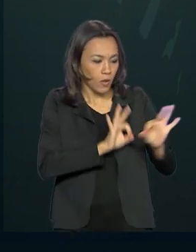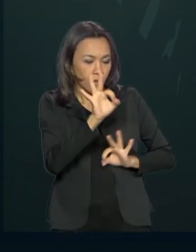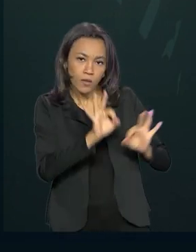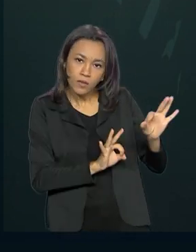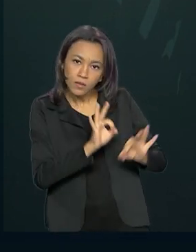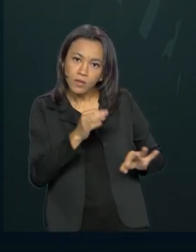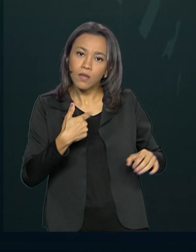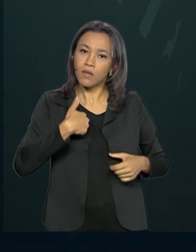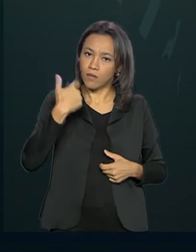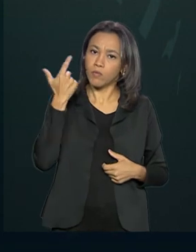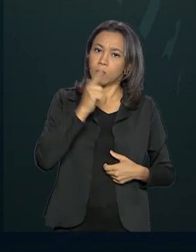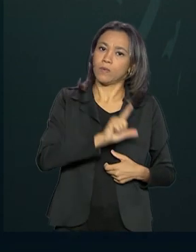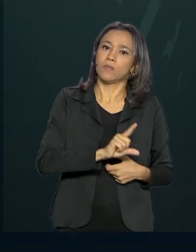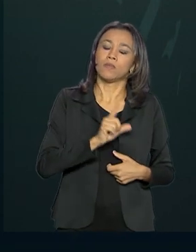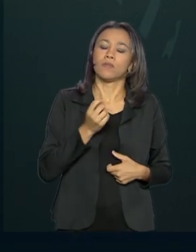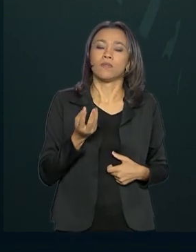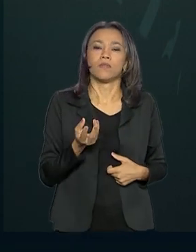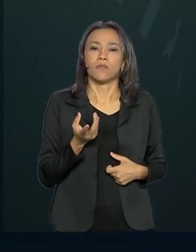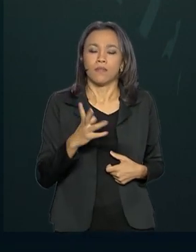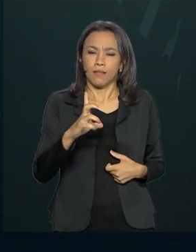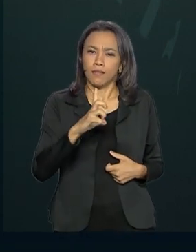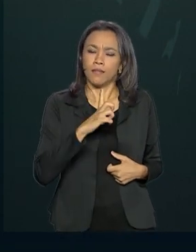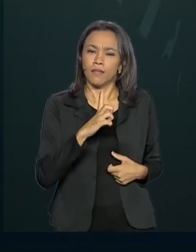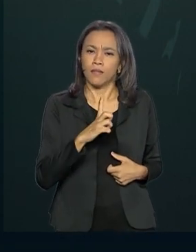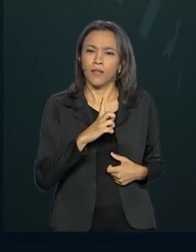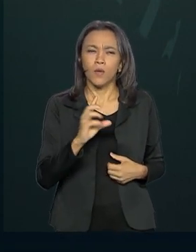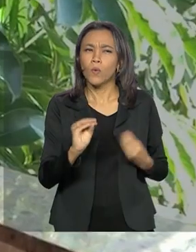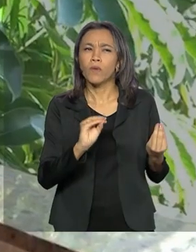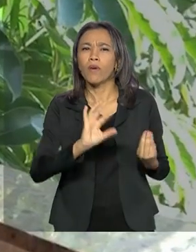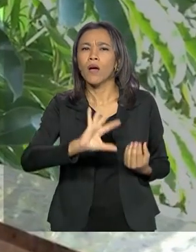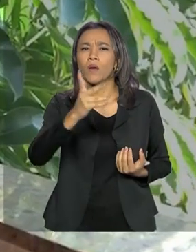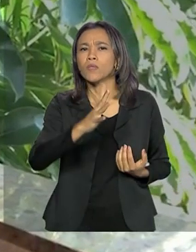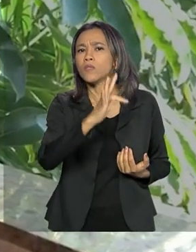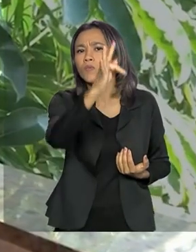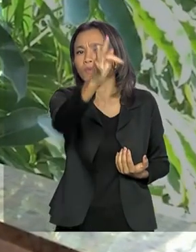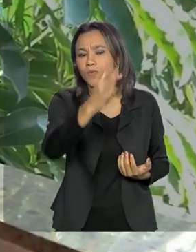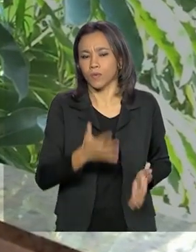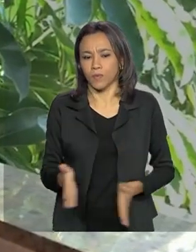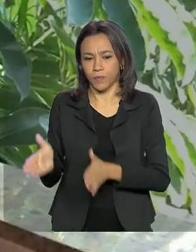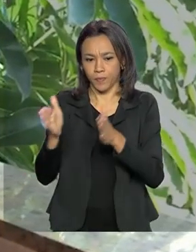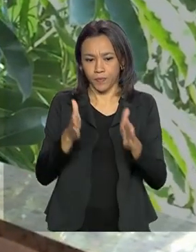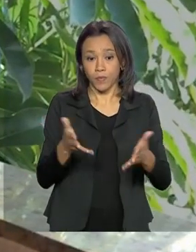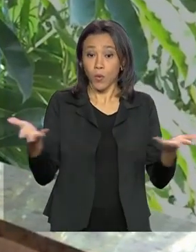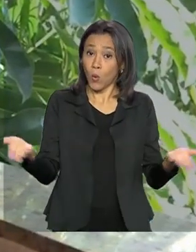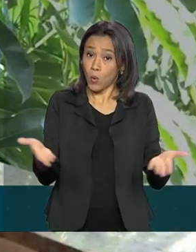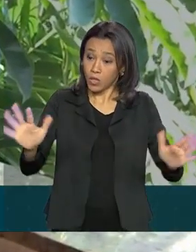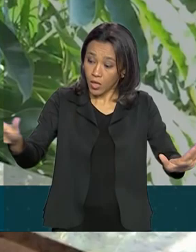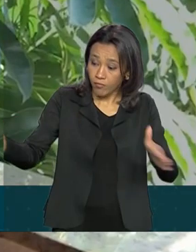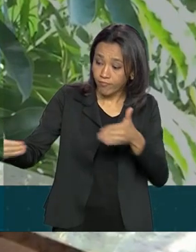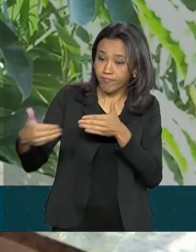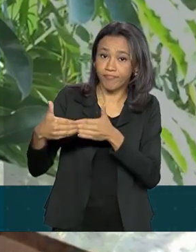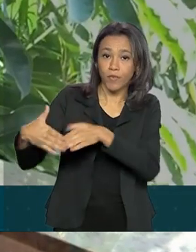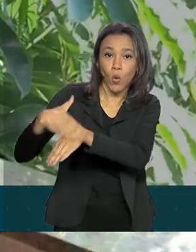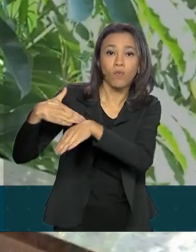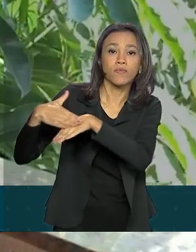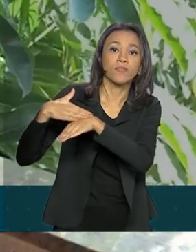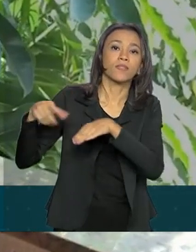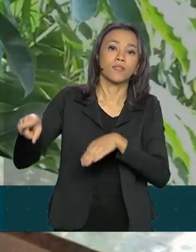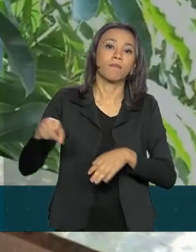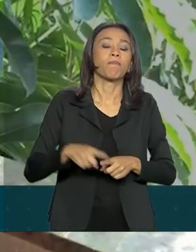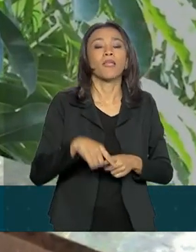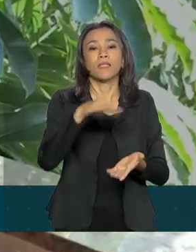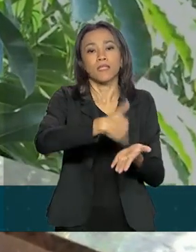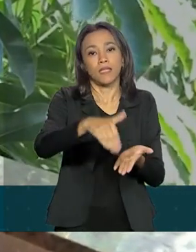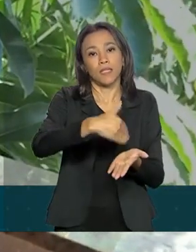Eu consigo ter uma visão do futuro. A palavra é conciliação. A Secretaria Nacional do